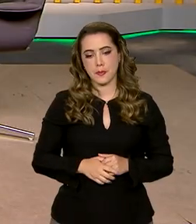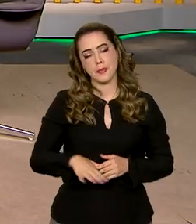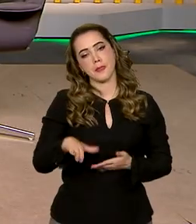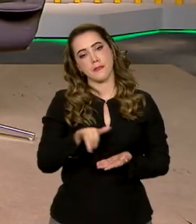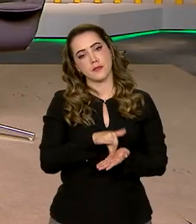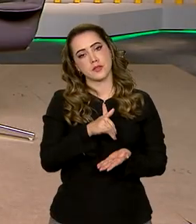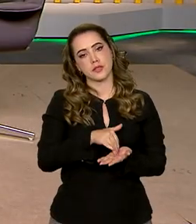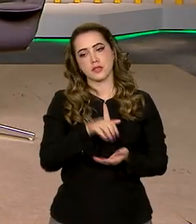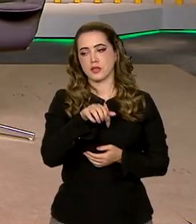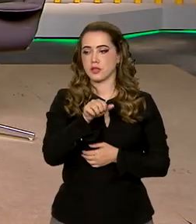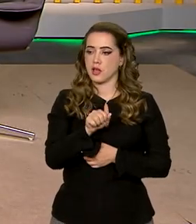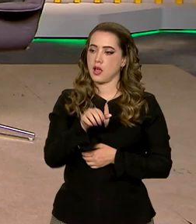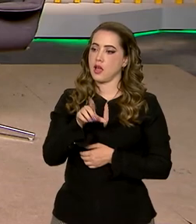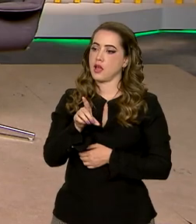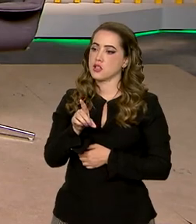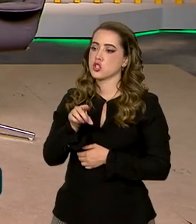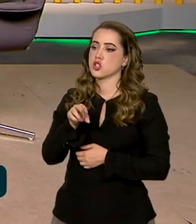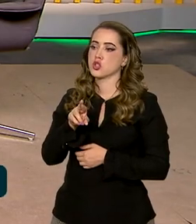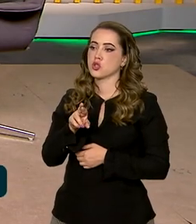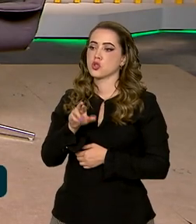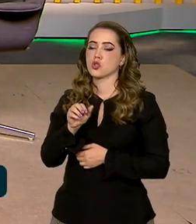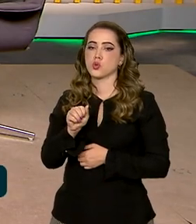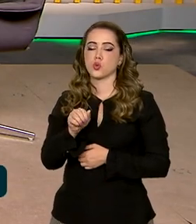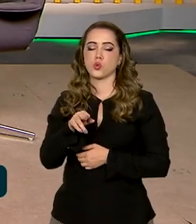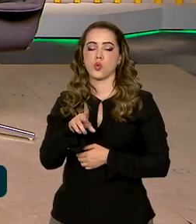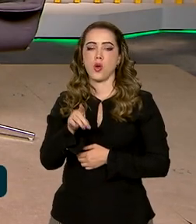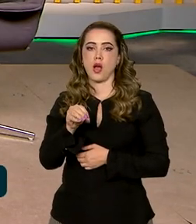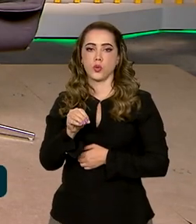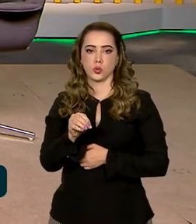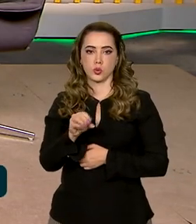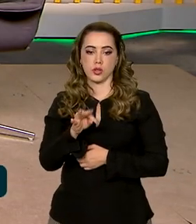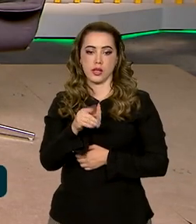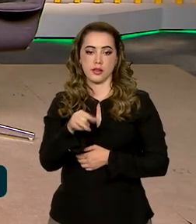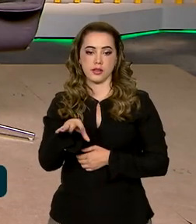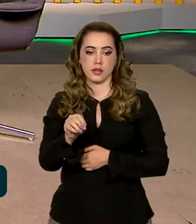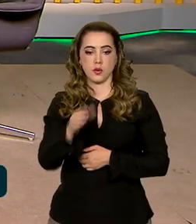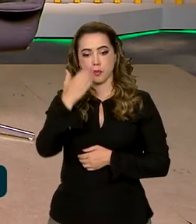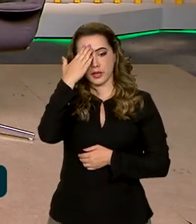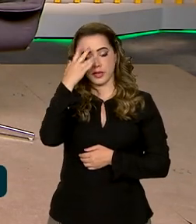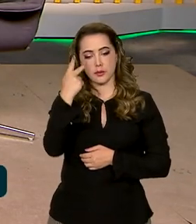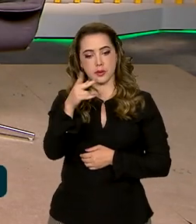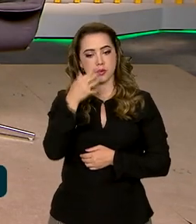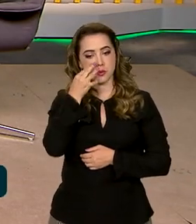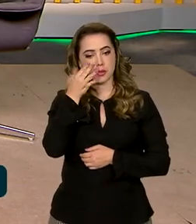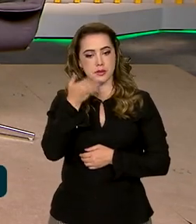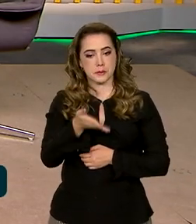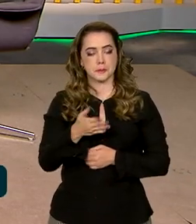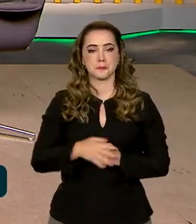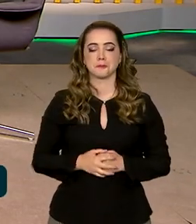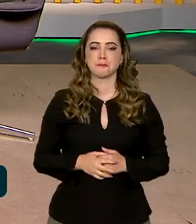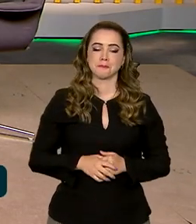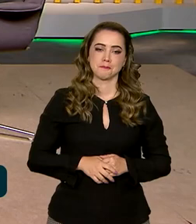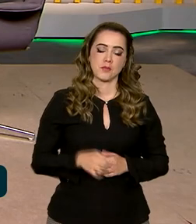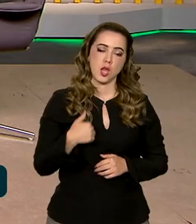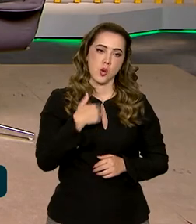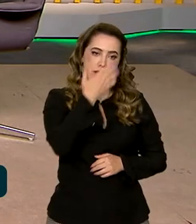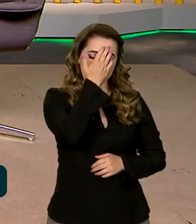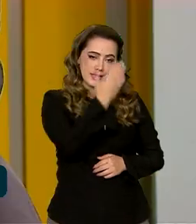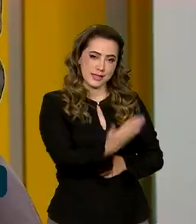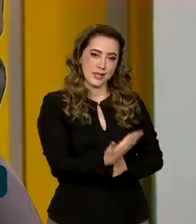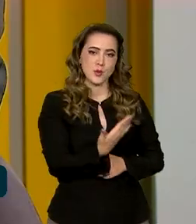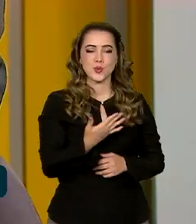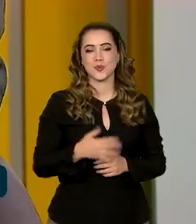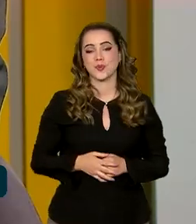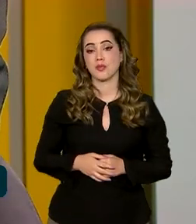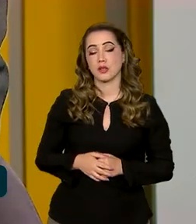Secretário Adrualdo Catão, muito obrigado pela sua presença aqui no Brasil em Dia. Eu que agradeço, estamos aqui à disposição. Bom, nós vamos conversar sobre a edição